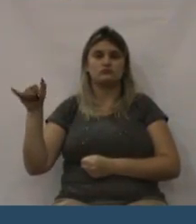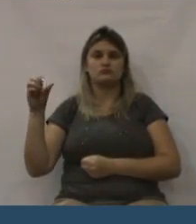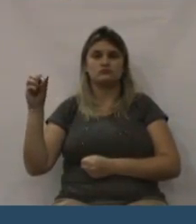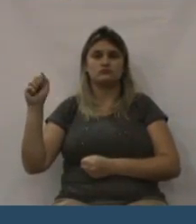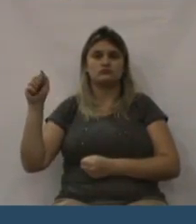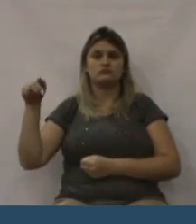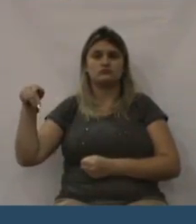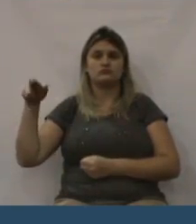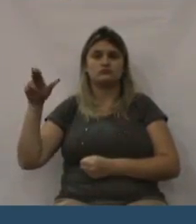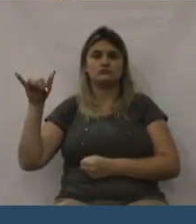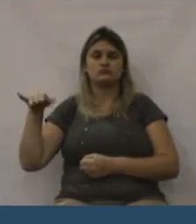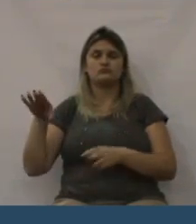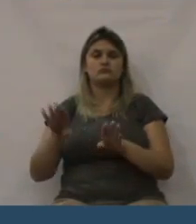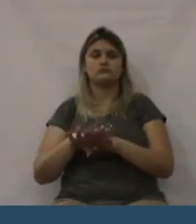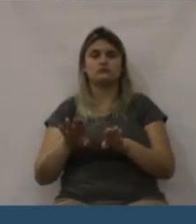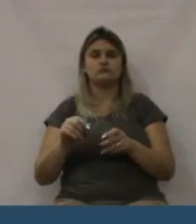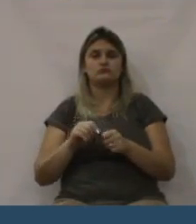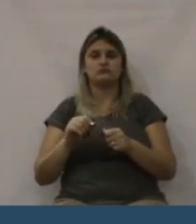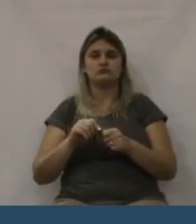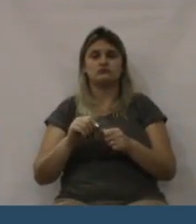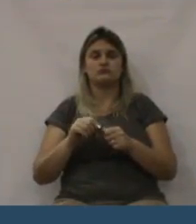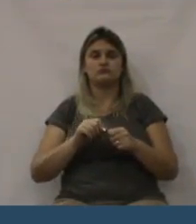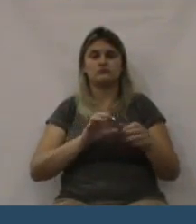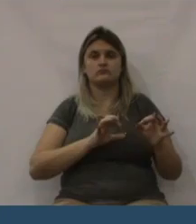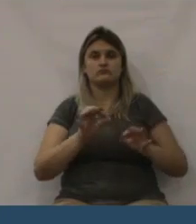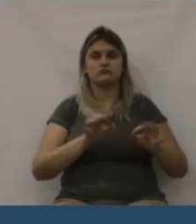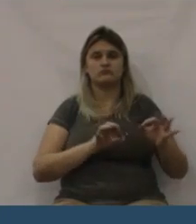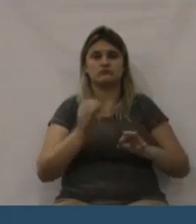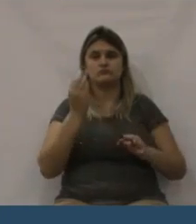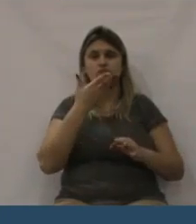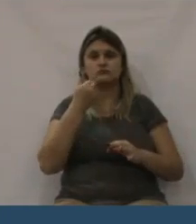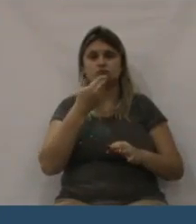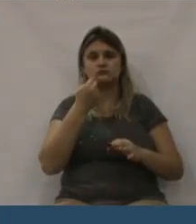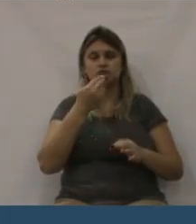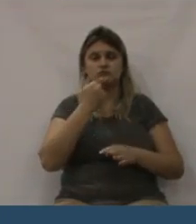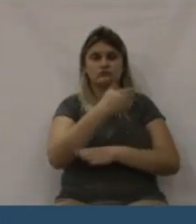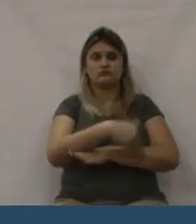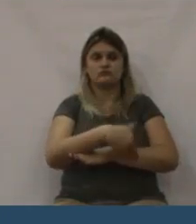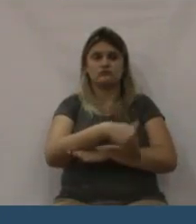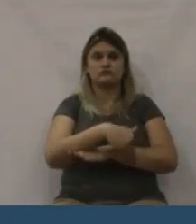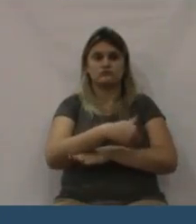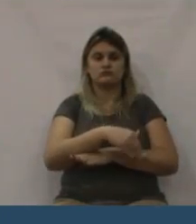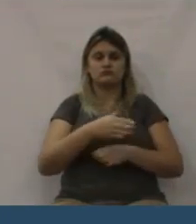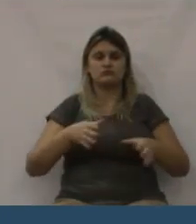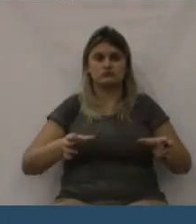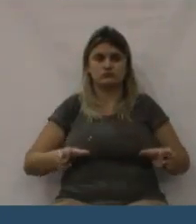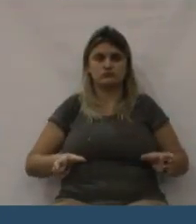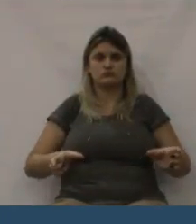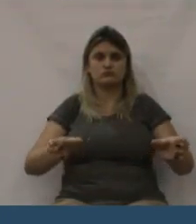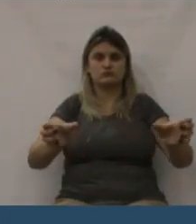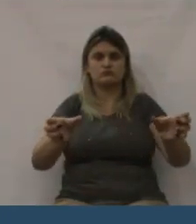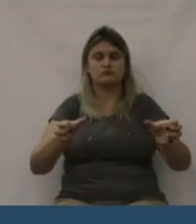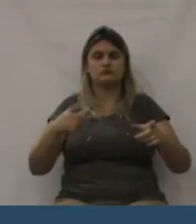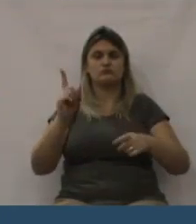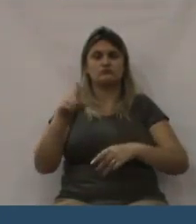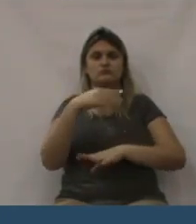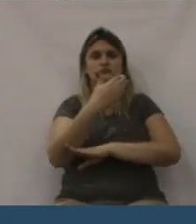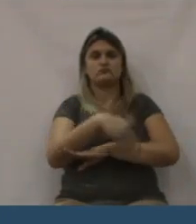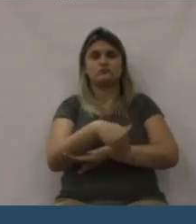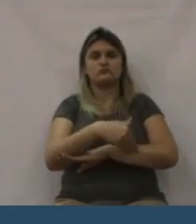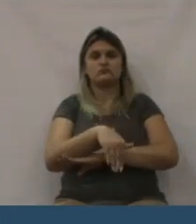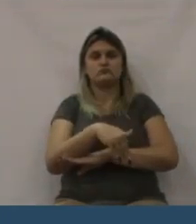Então, a gente fica feliz por saber que tem pessoas e os nossos líderes políticos estão